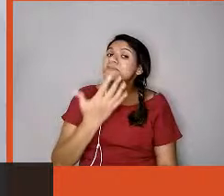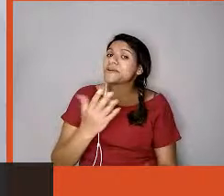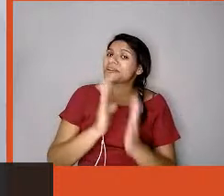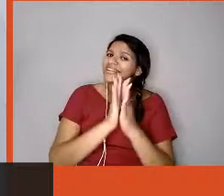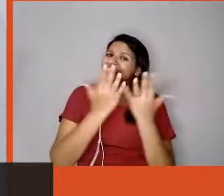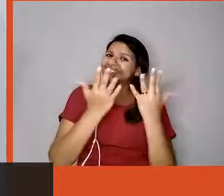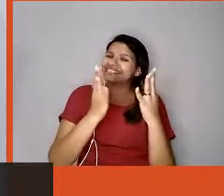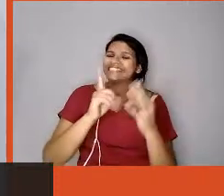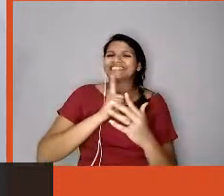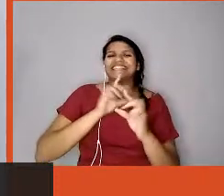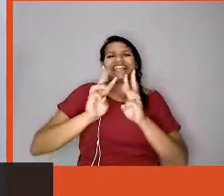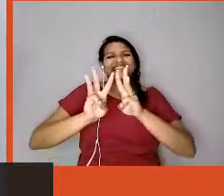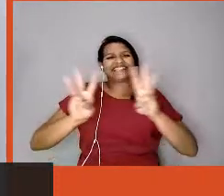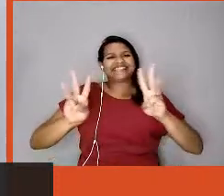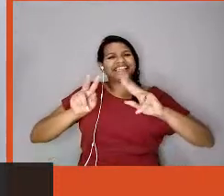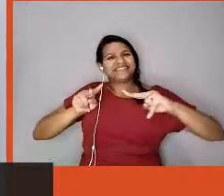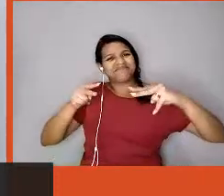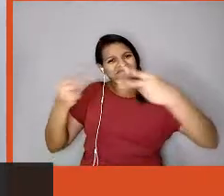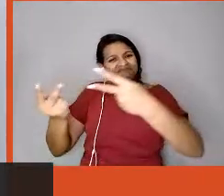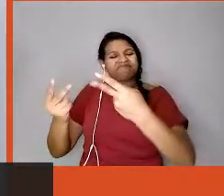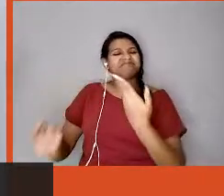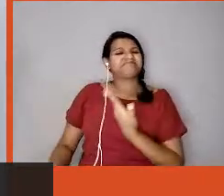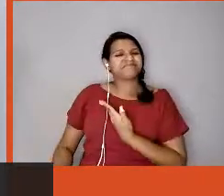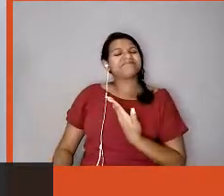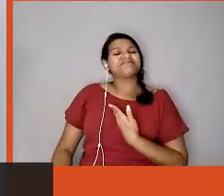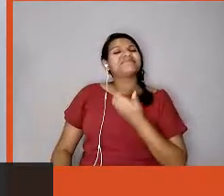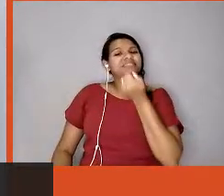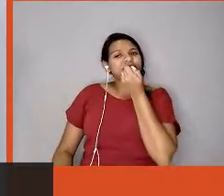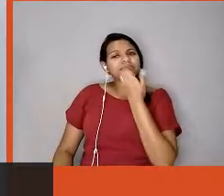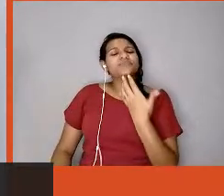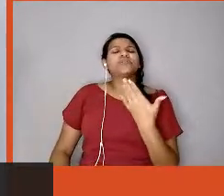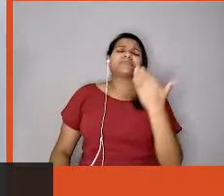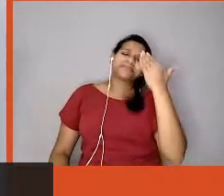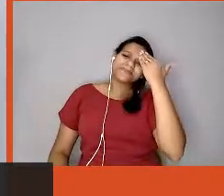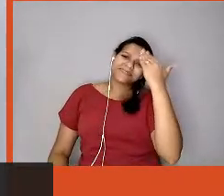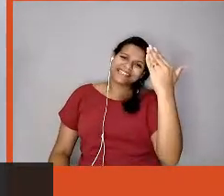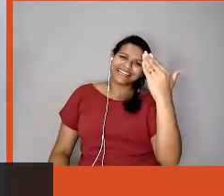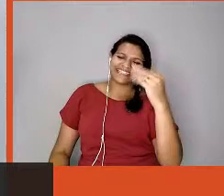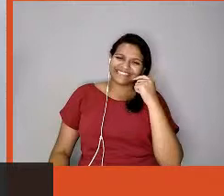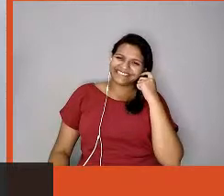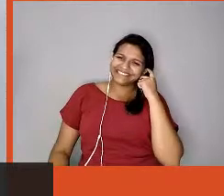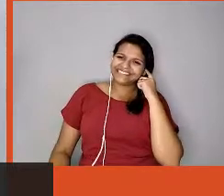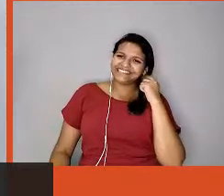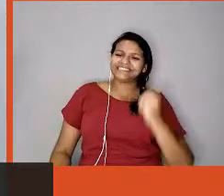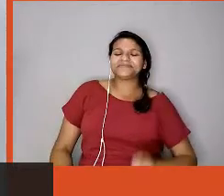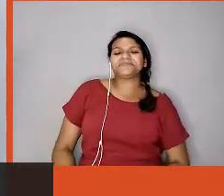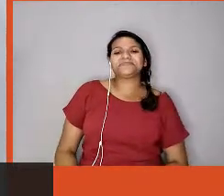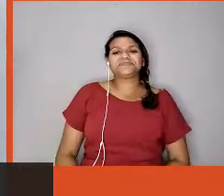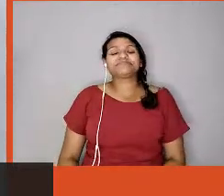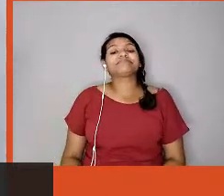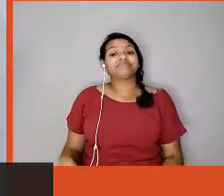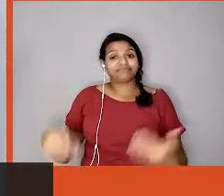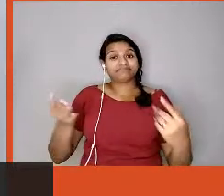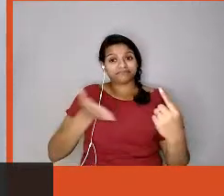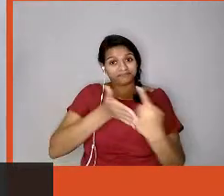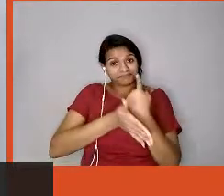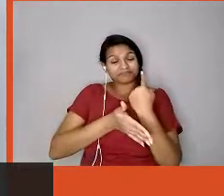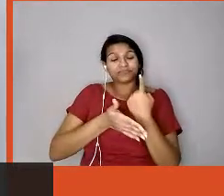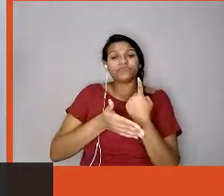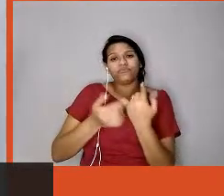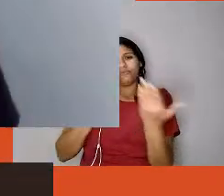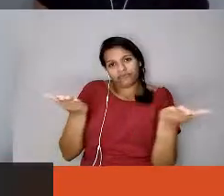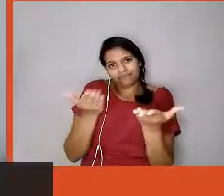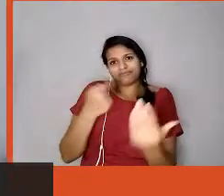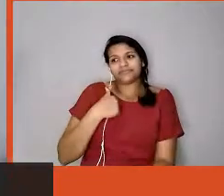é importante que todo mundo fale a mesma língua, né, obrigada pela pergunta. Vem muito do gestor a saúde